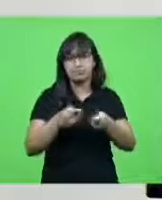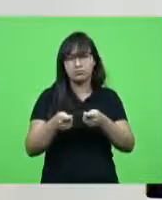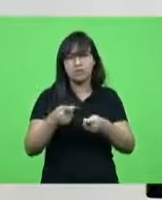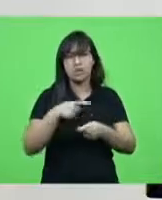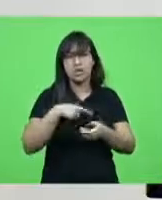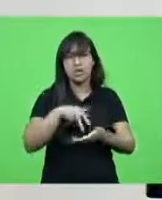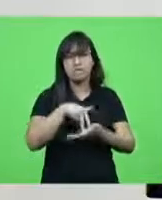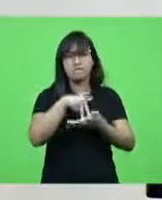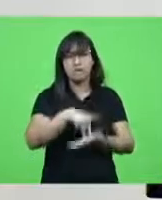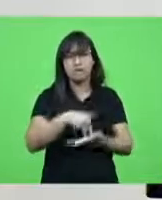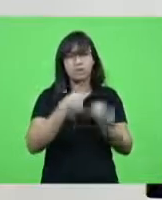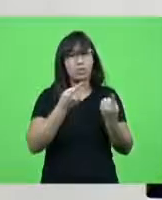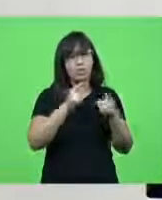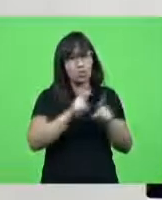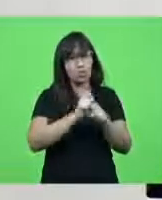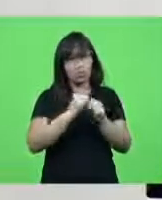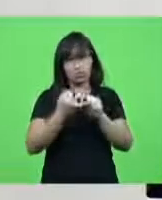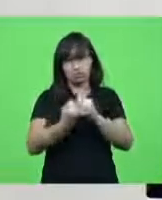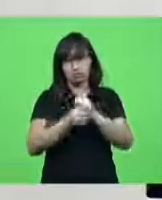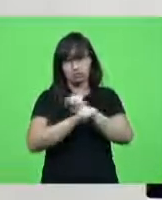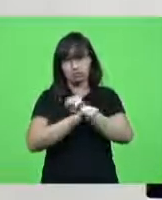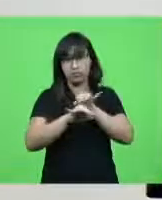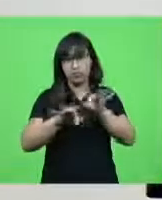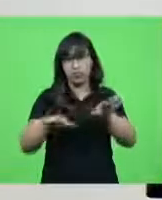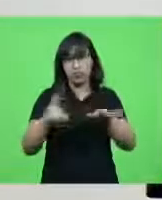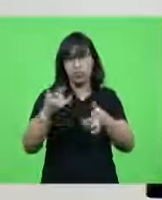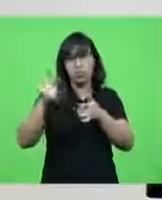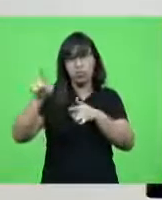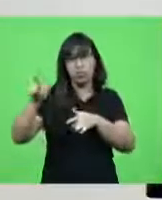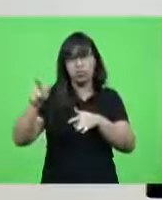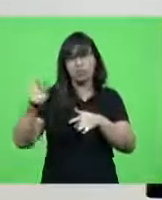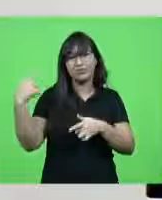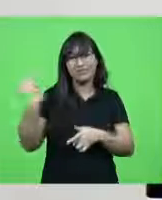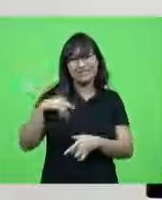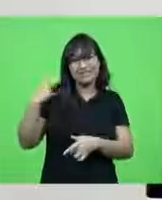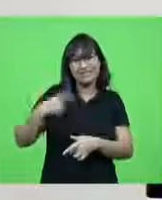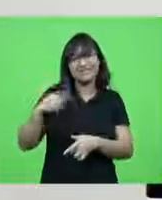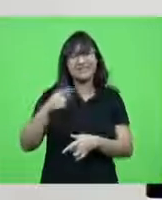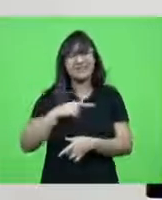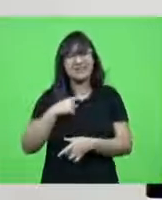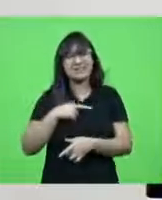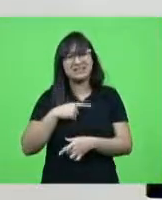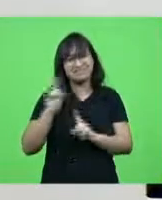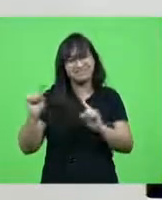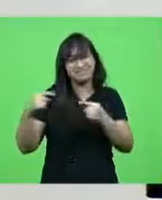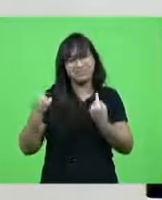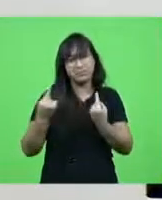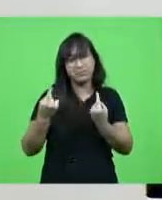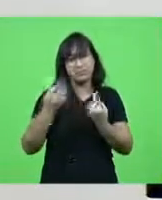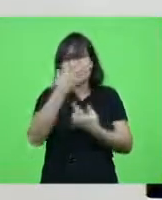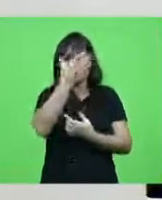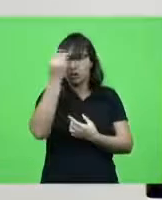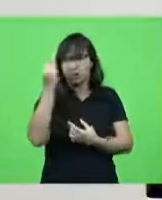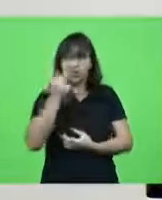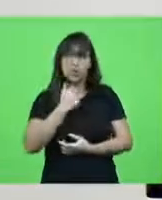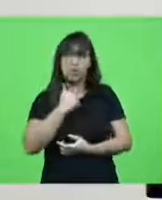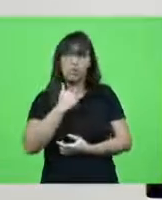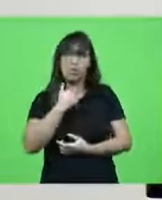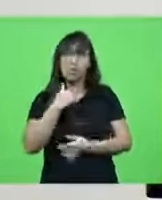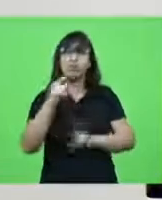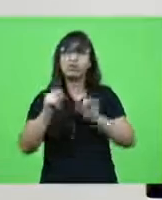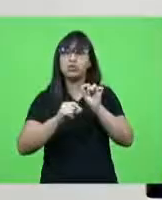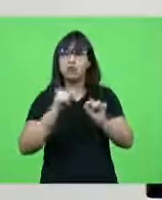firmes contra o lockdown tem uma outra ala que a gente acaba apanhando mas não podemos esquecer além da